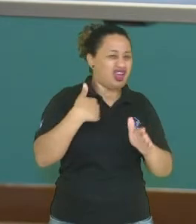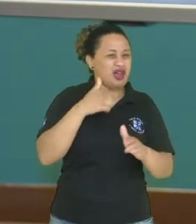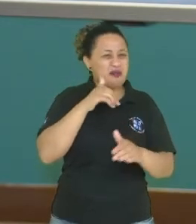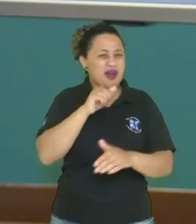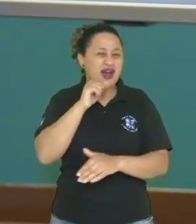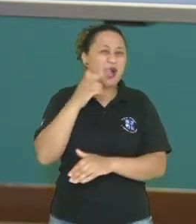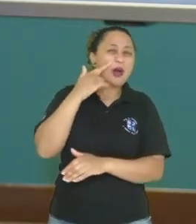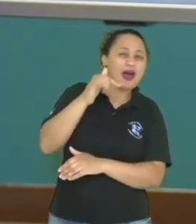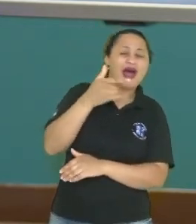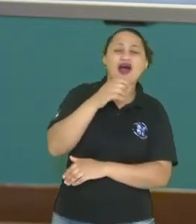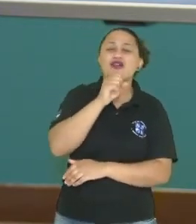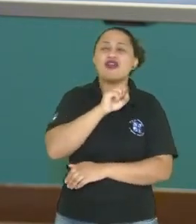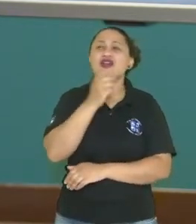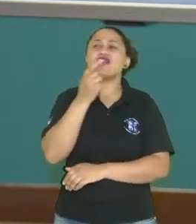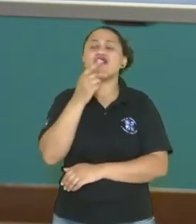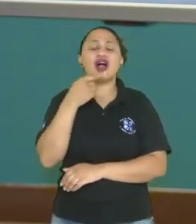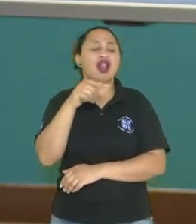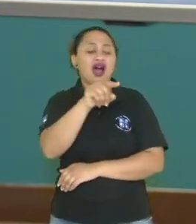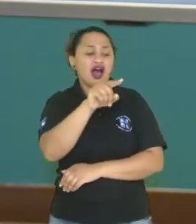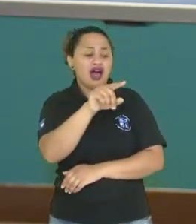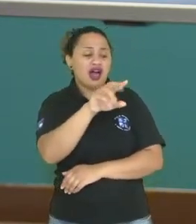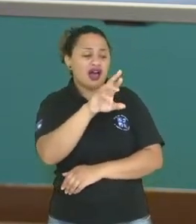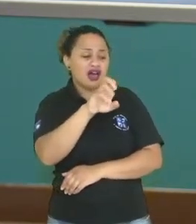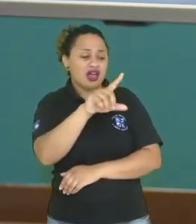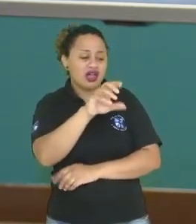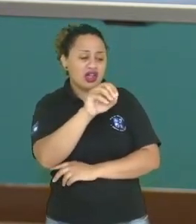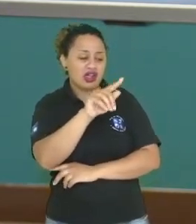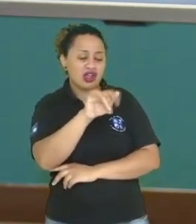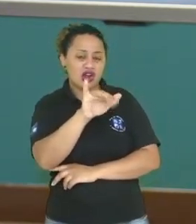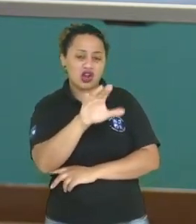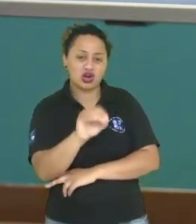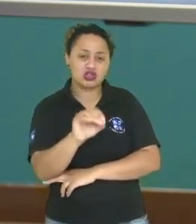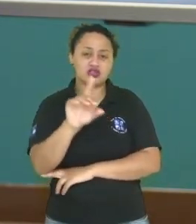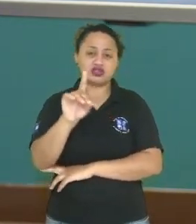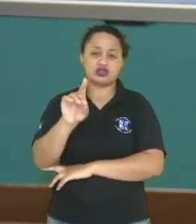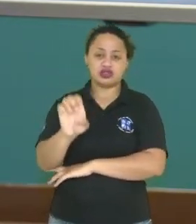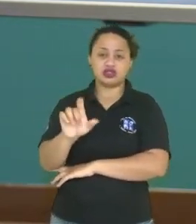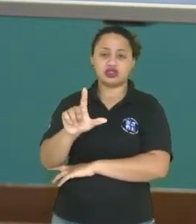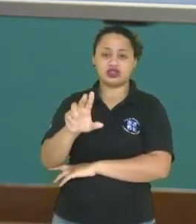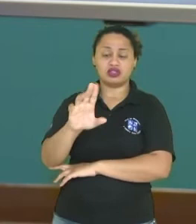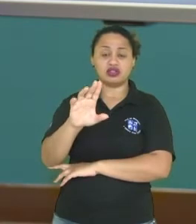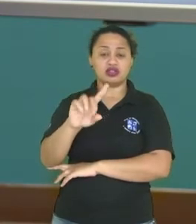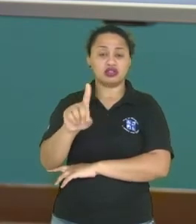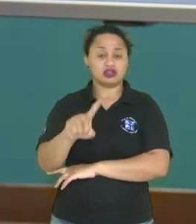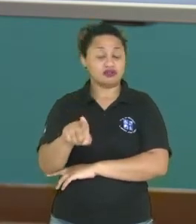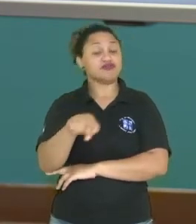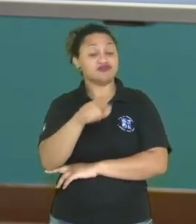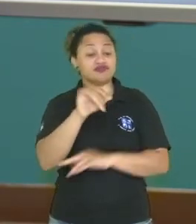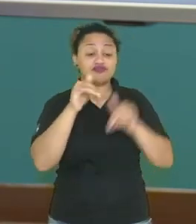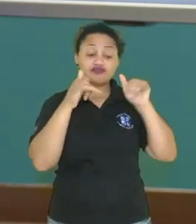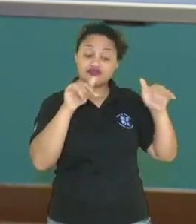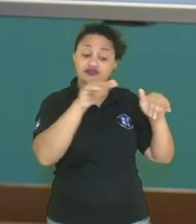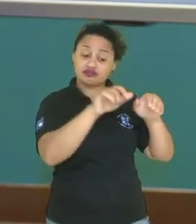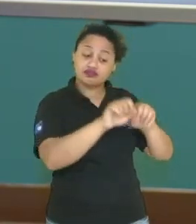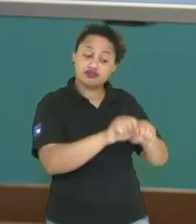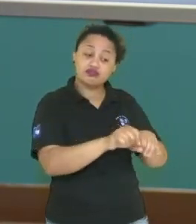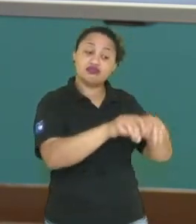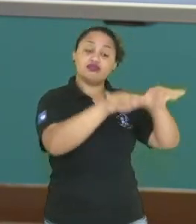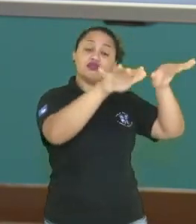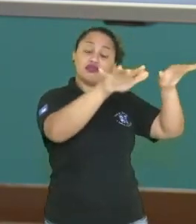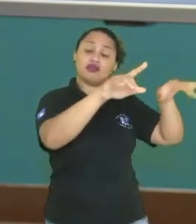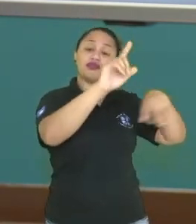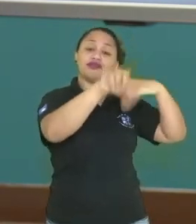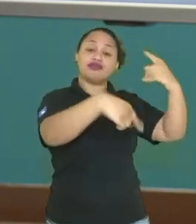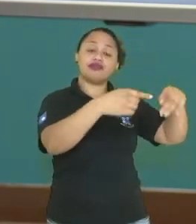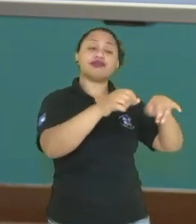tia falar assim, ah, o nosso relógio de luz. Isso mesmo, então a energia elétrica, ela é transmitida ali, depois ela é lançada ali